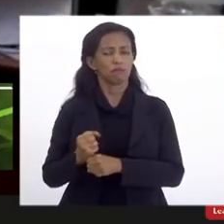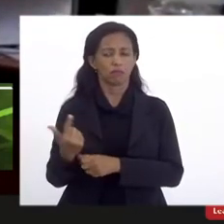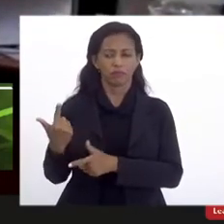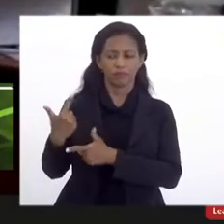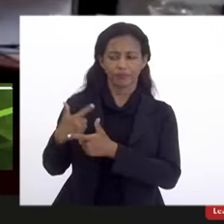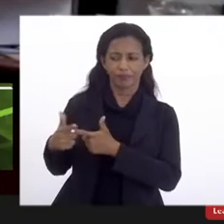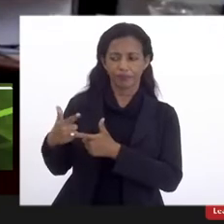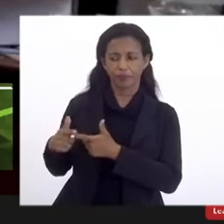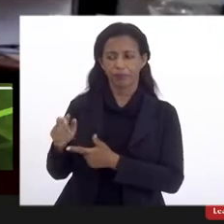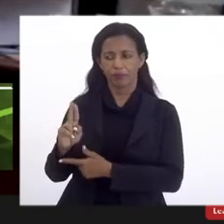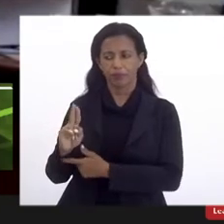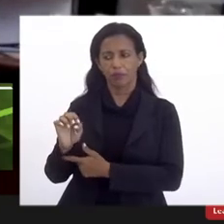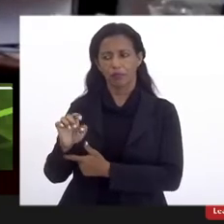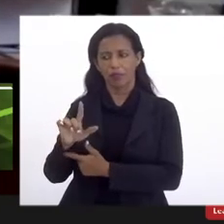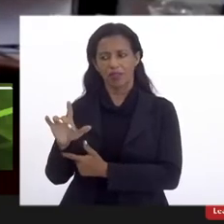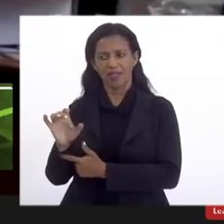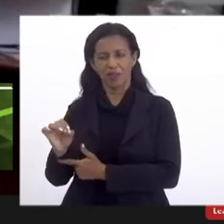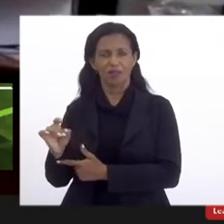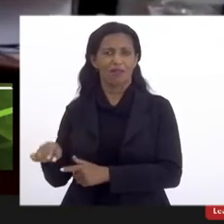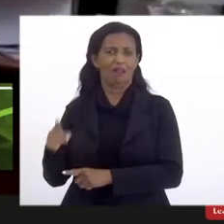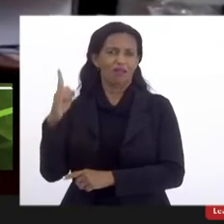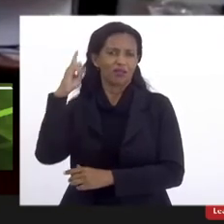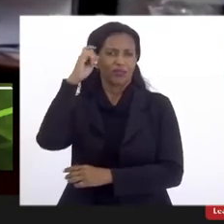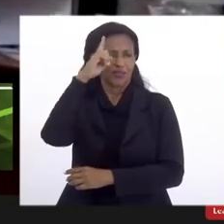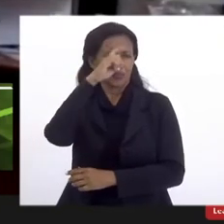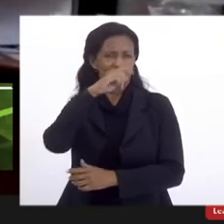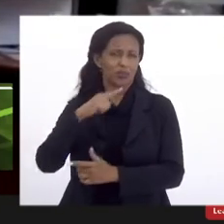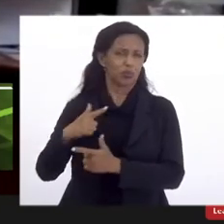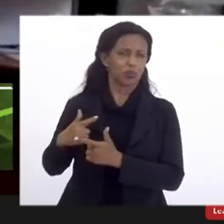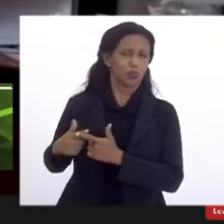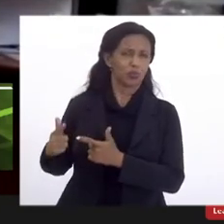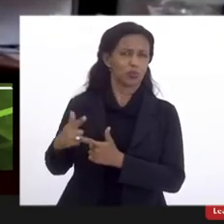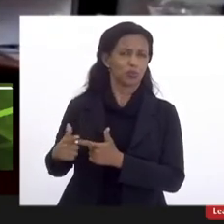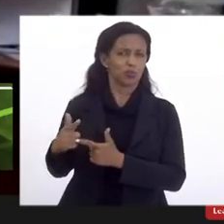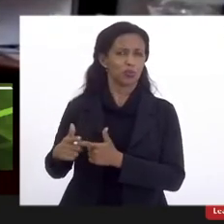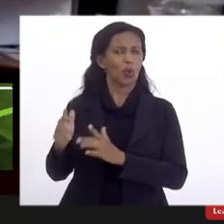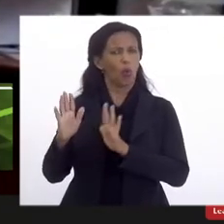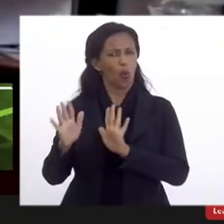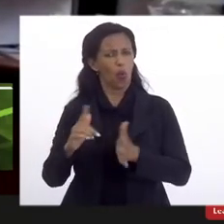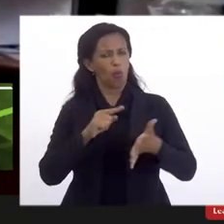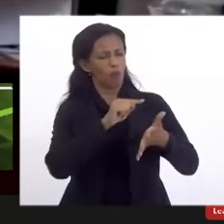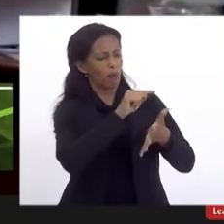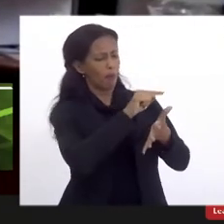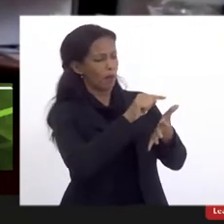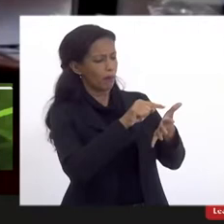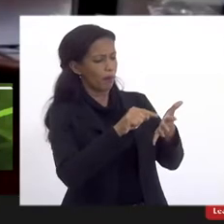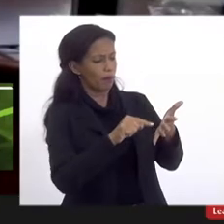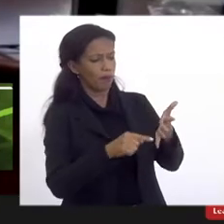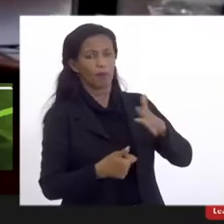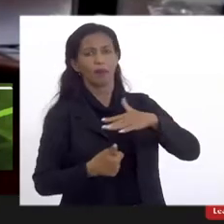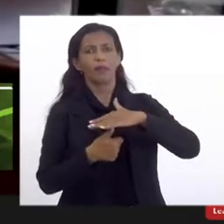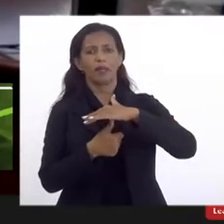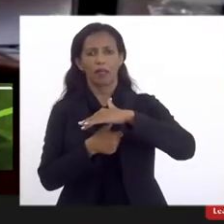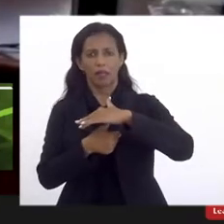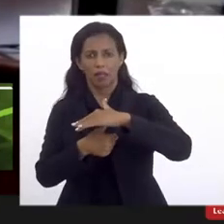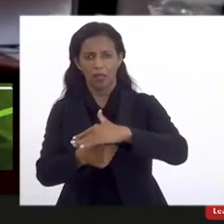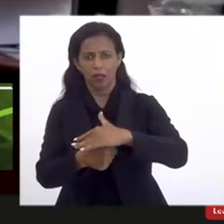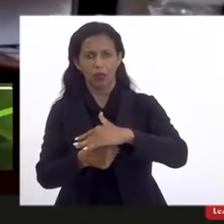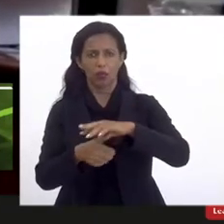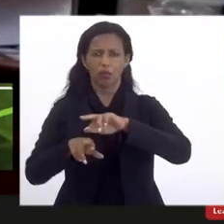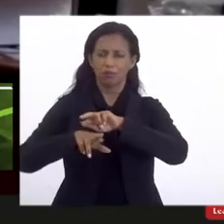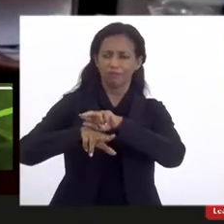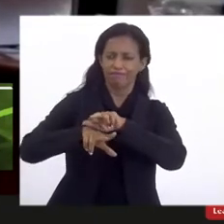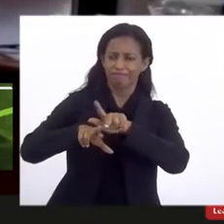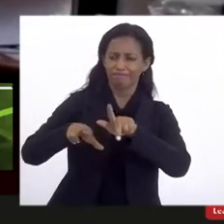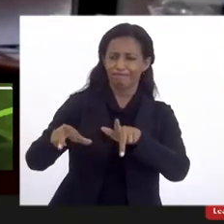UESO é uma situação difícil, como foi muito bem aqui apontado pela magnífica reitora, pelas diversas